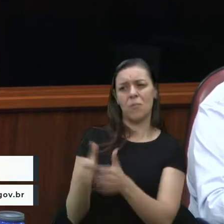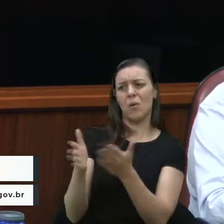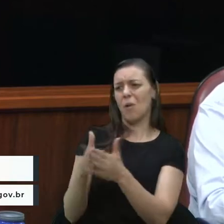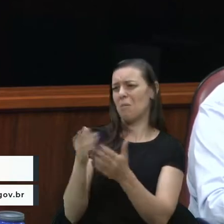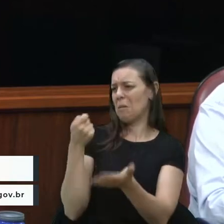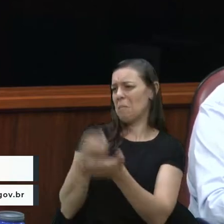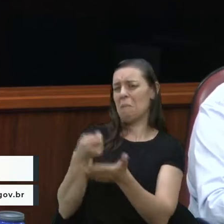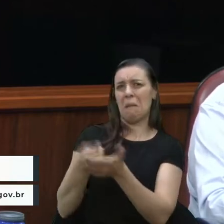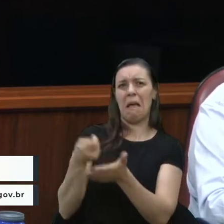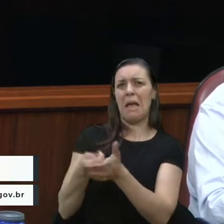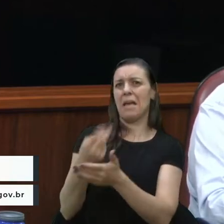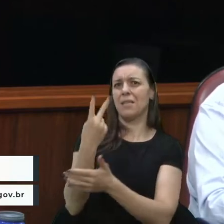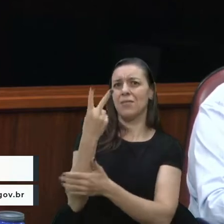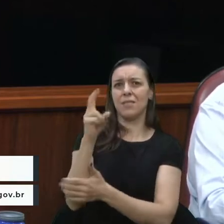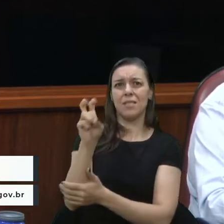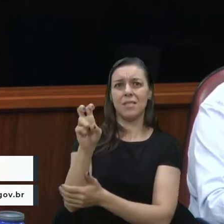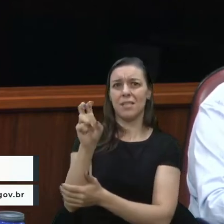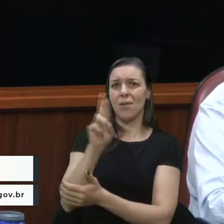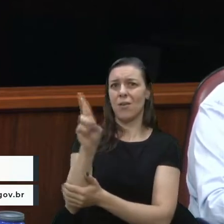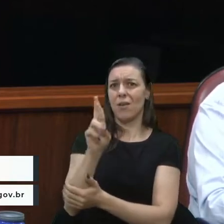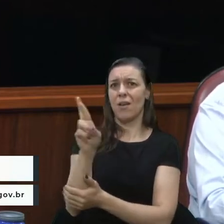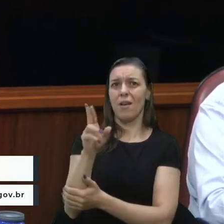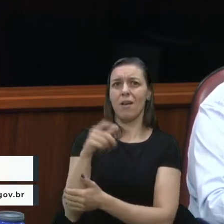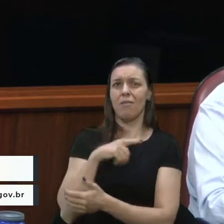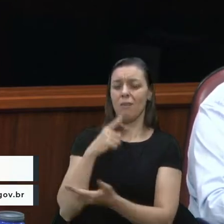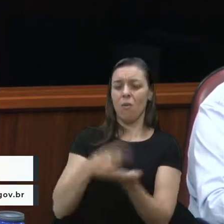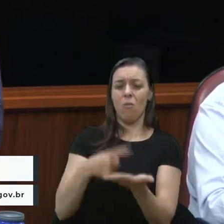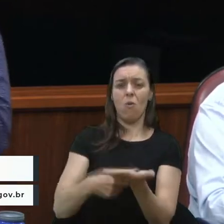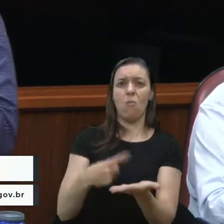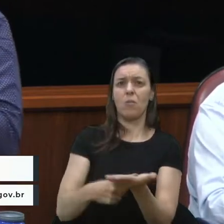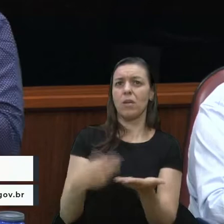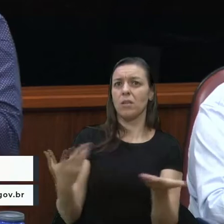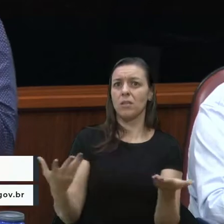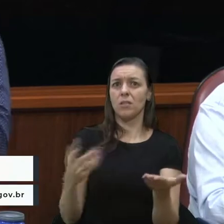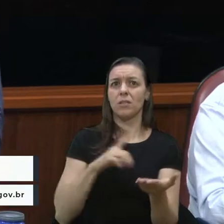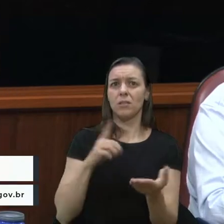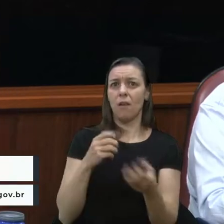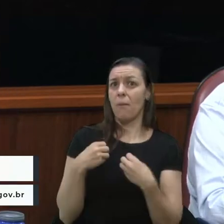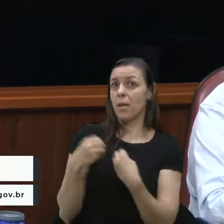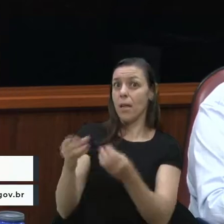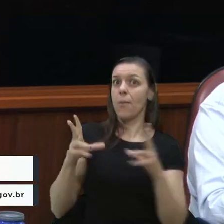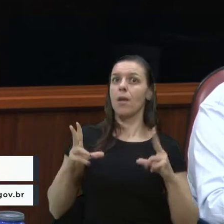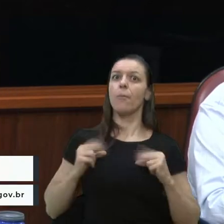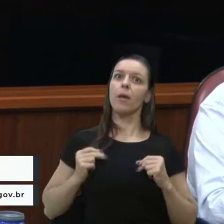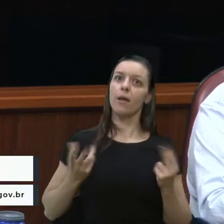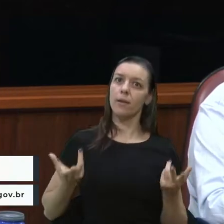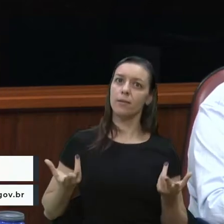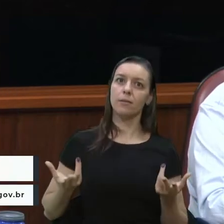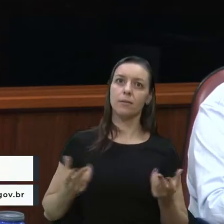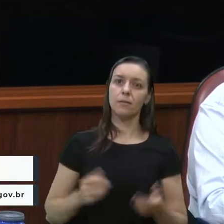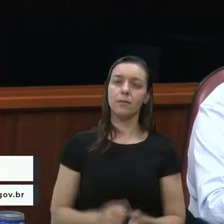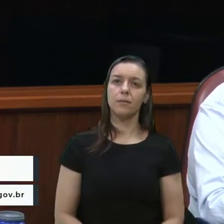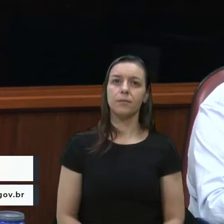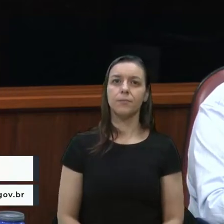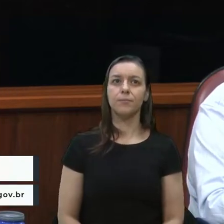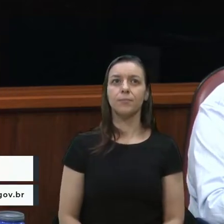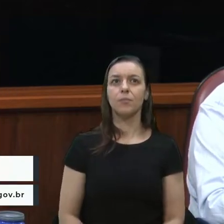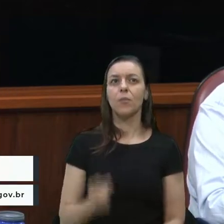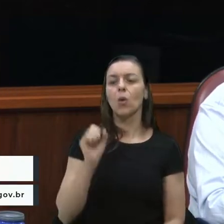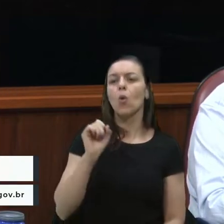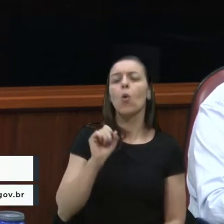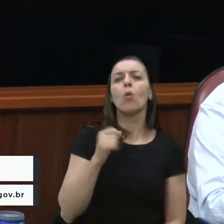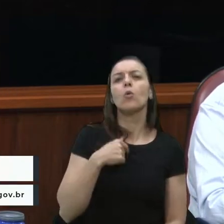não pagam os 25 pila, porque não tem compromisso, porque tem que dar para quem merece. O que nós